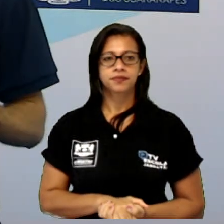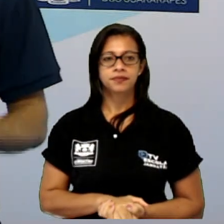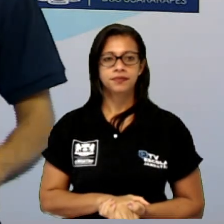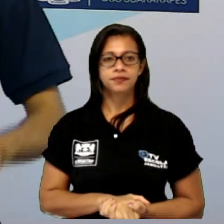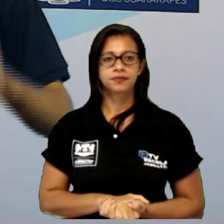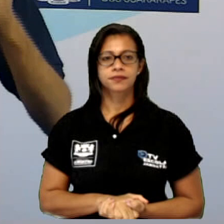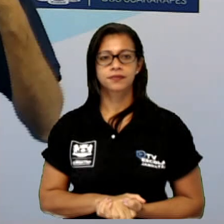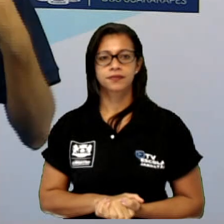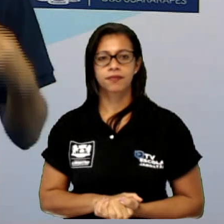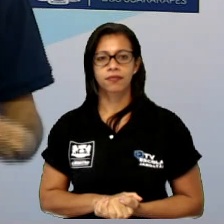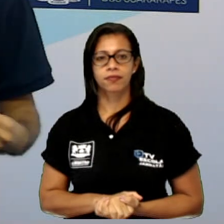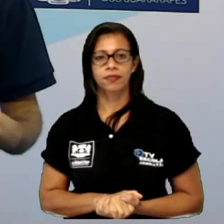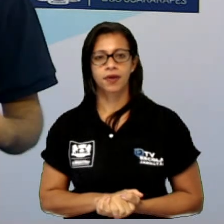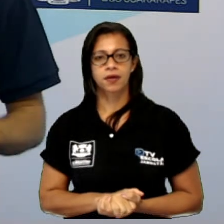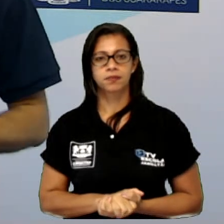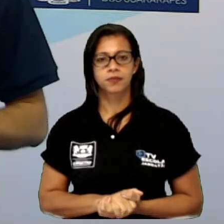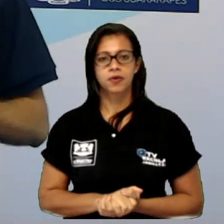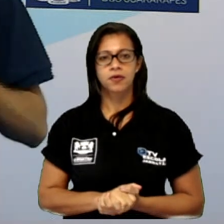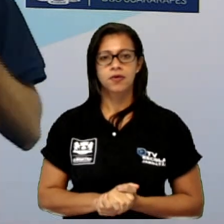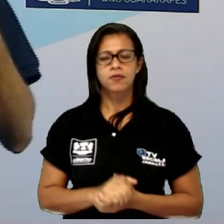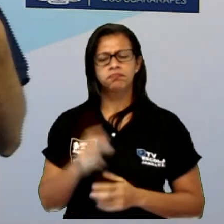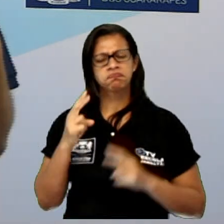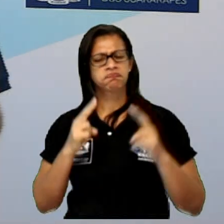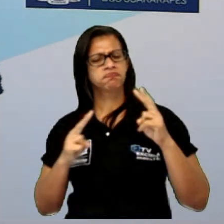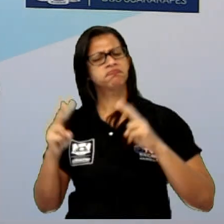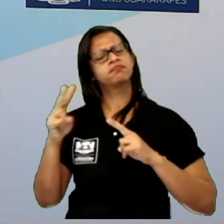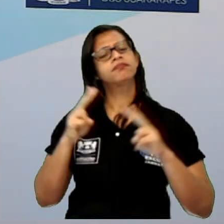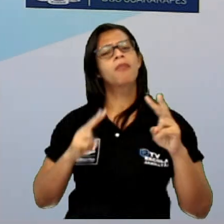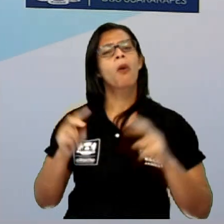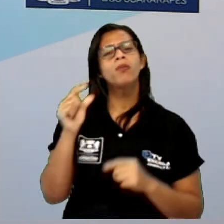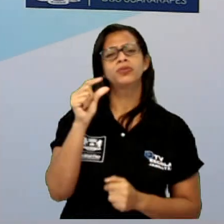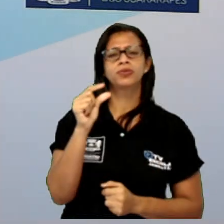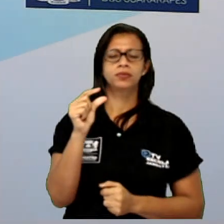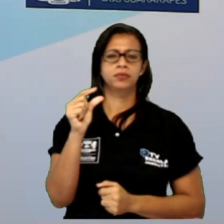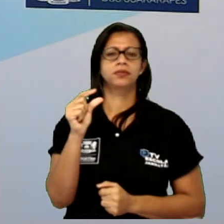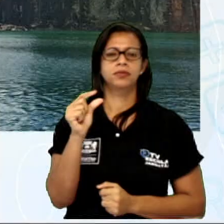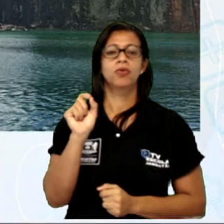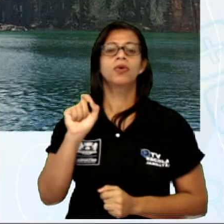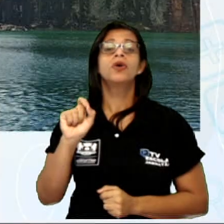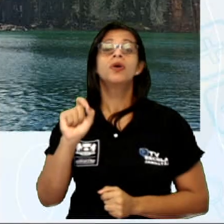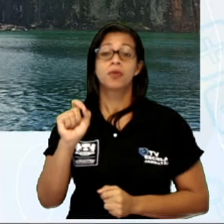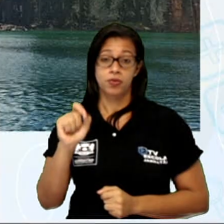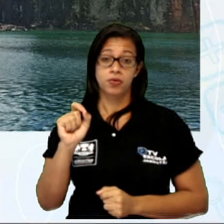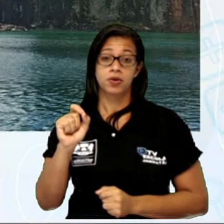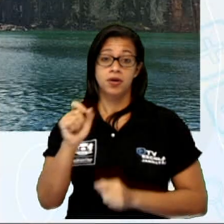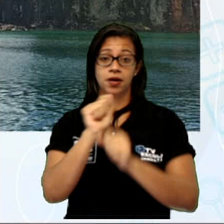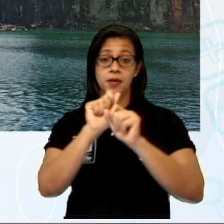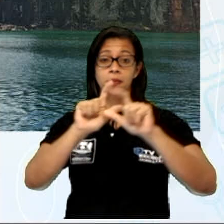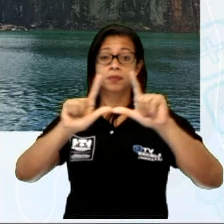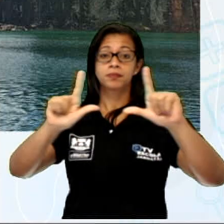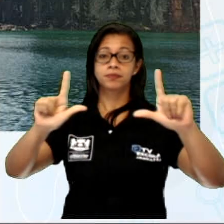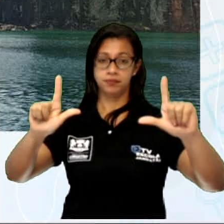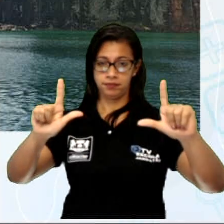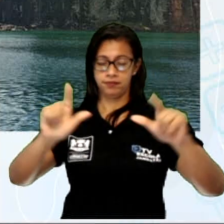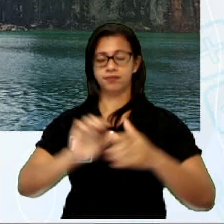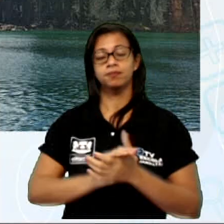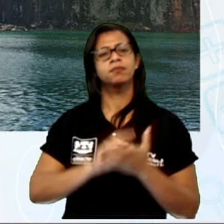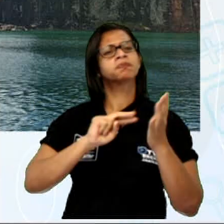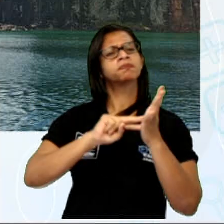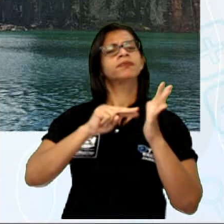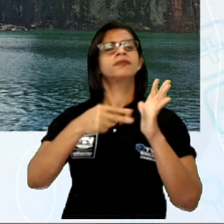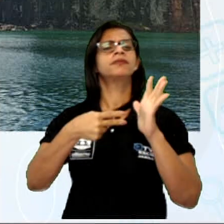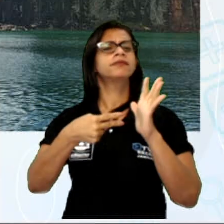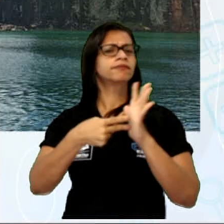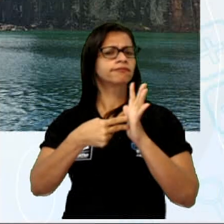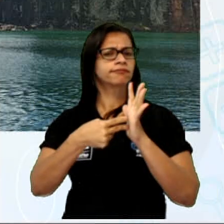pouquinho, antes de a gente entrar no assunto, nós vamos revisar um pouquinho sobre o que é paisagem, tá bom? Vê só, paisagem é